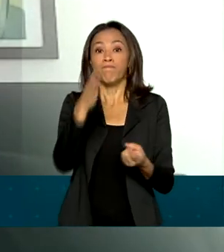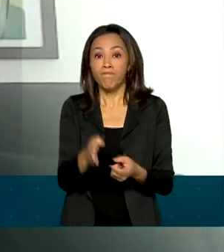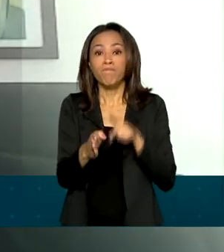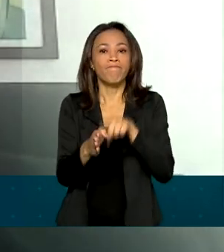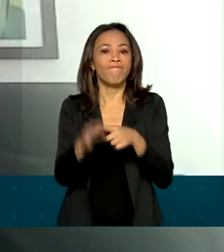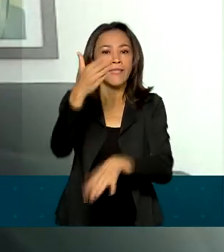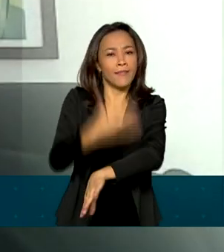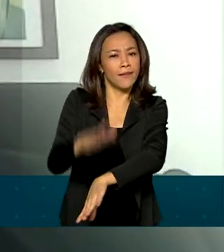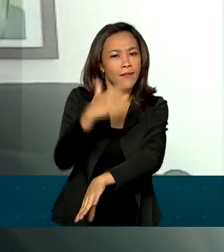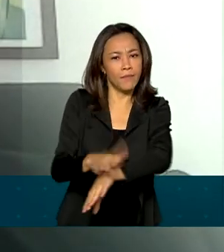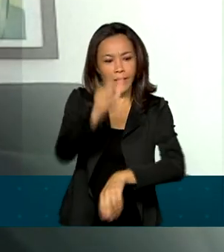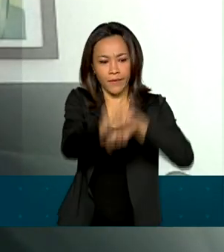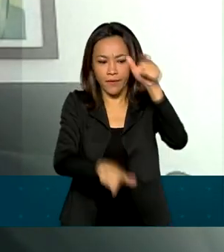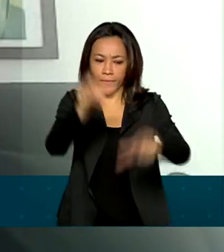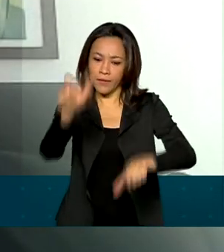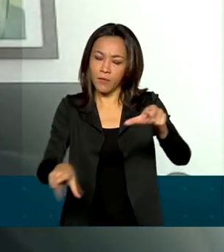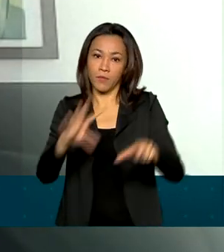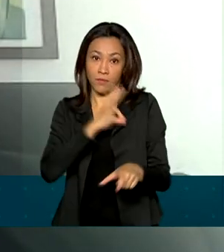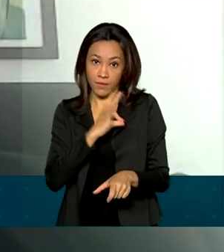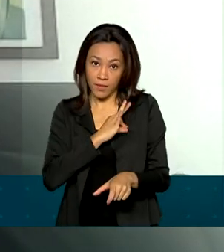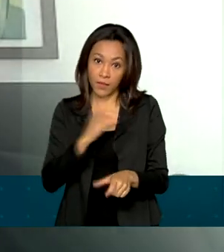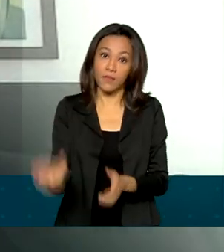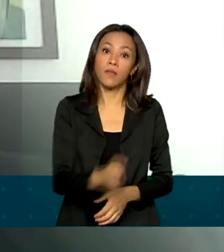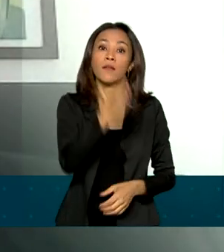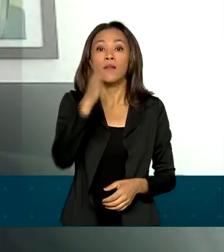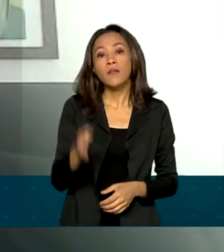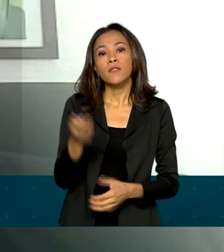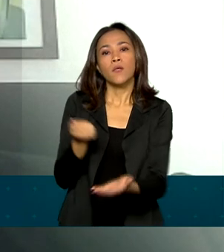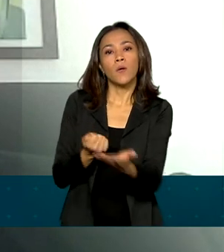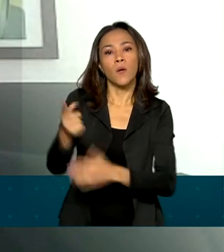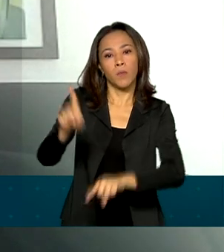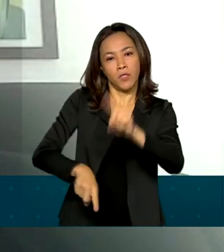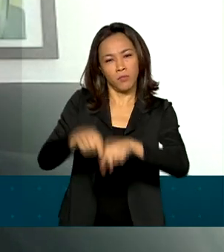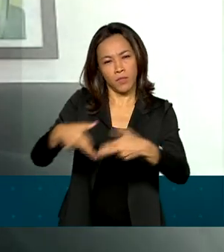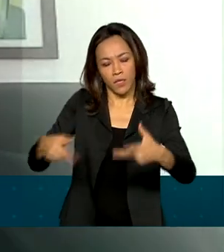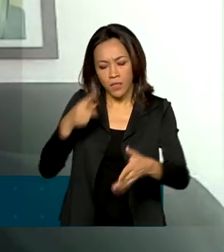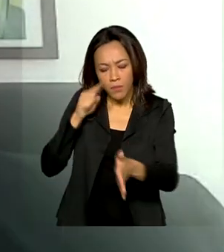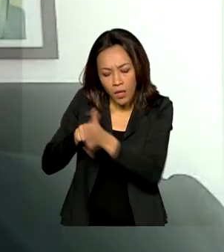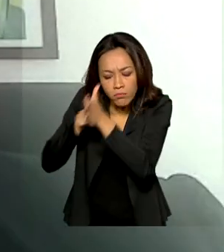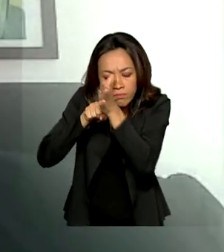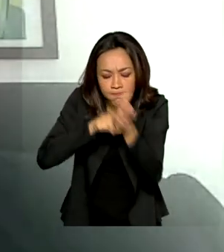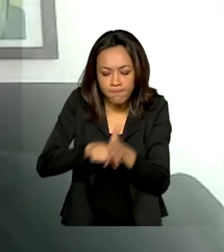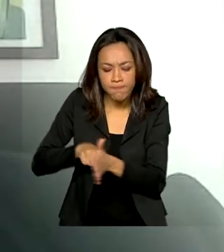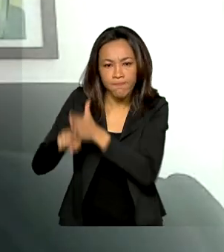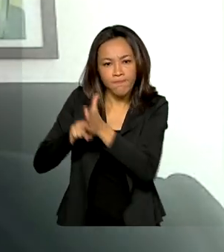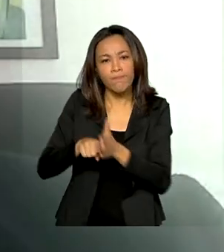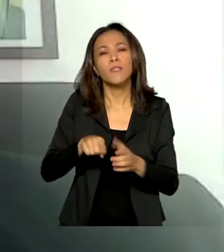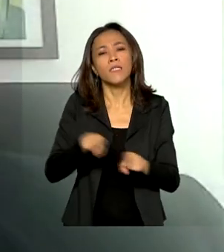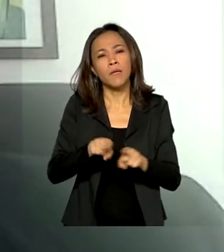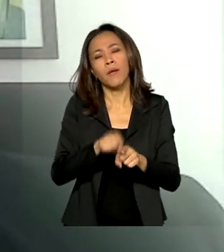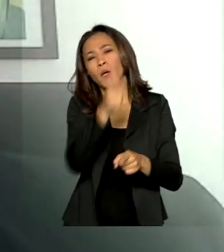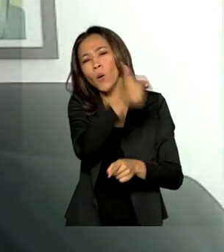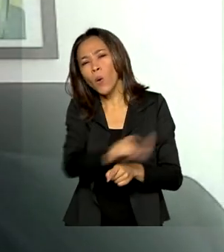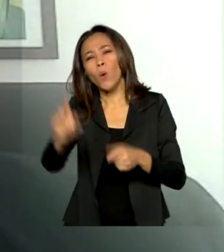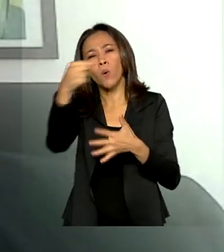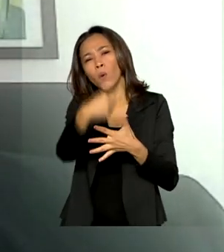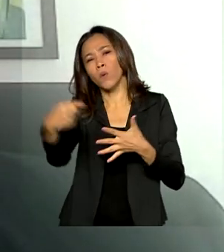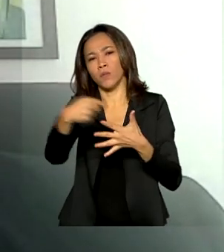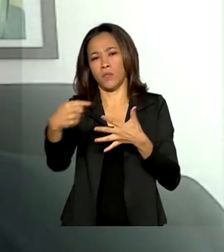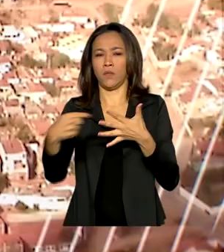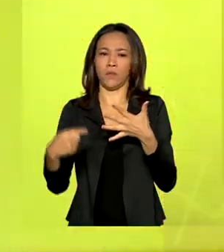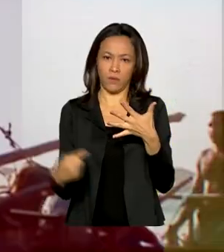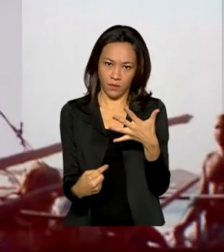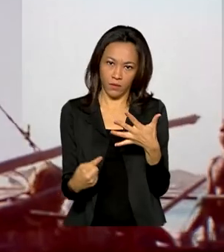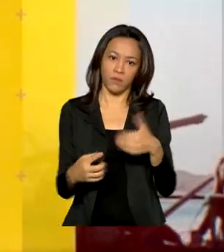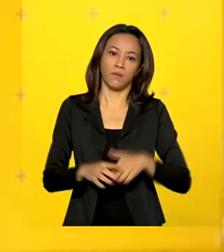de capacitações, aquisição de equipamentos de perícia e outras ações similares em